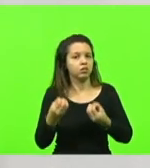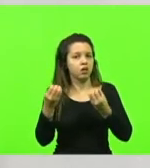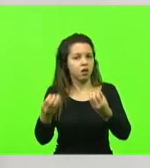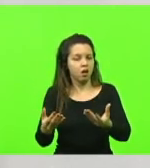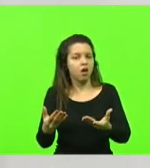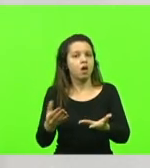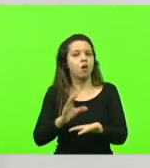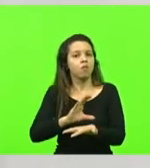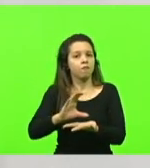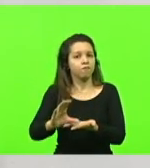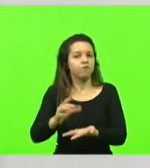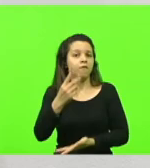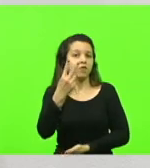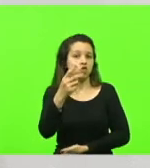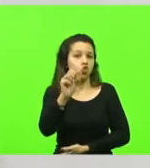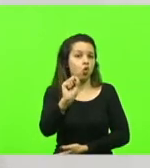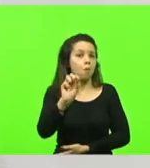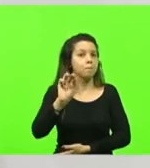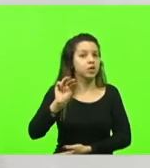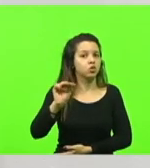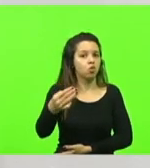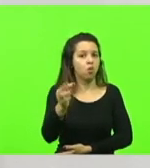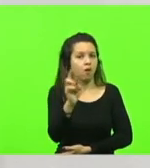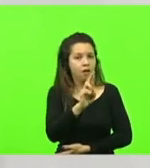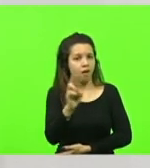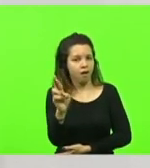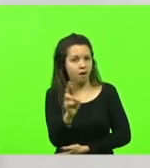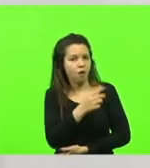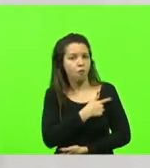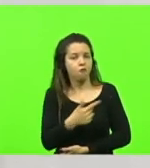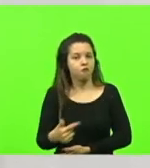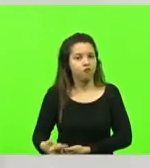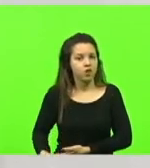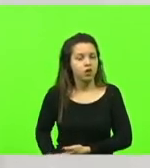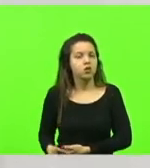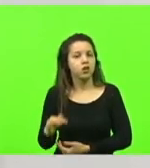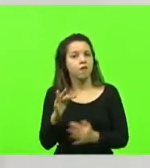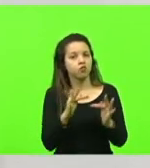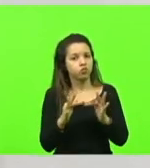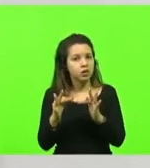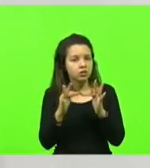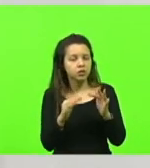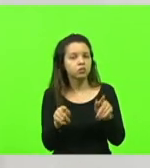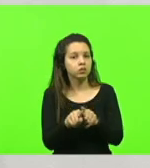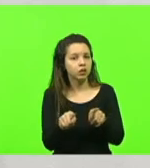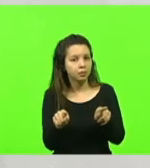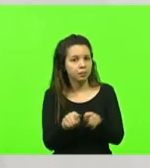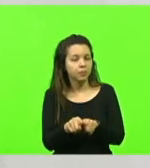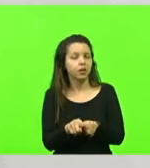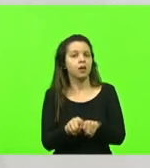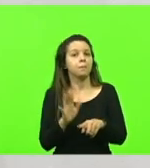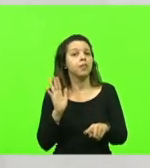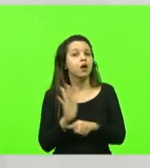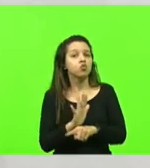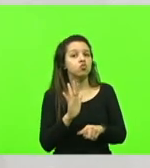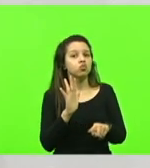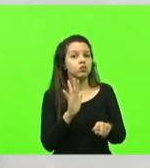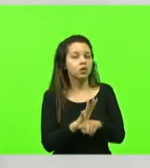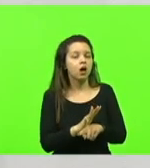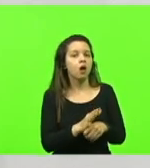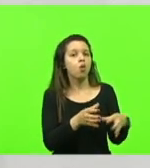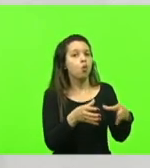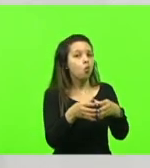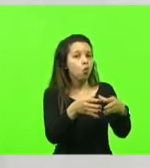reais por parte do governo e da Fundação Catarinense de Educação Especial, justamente para ajudar a entidades